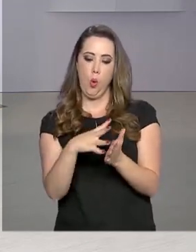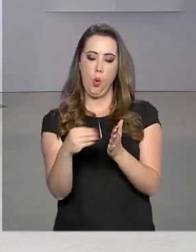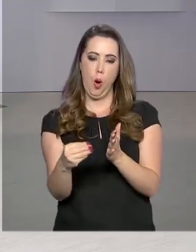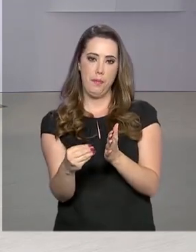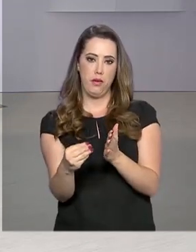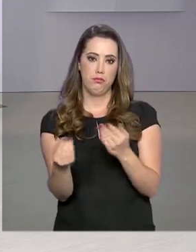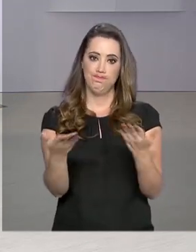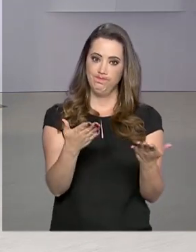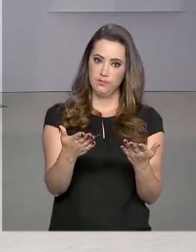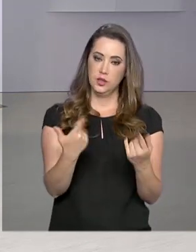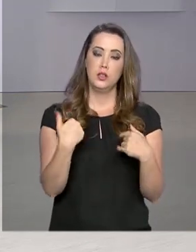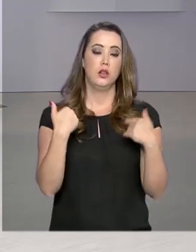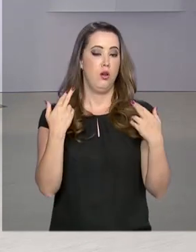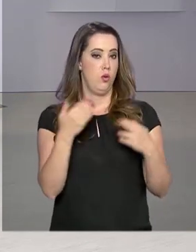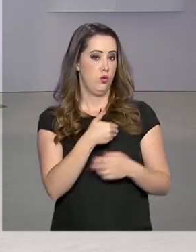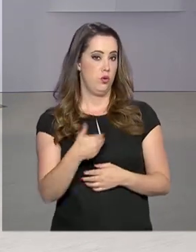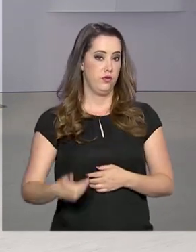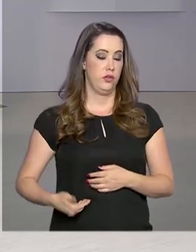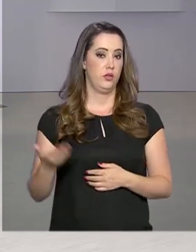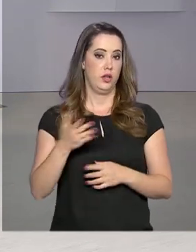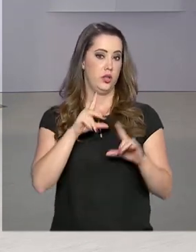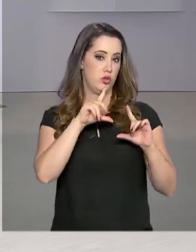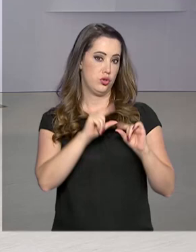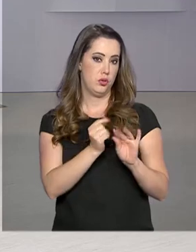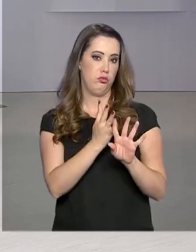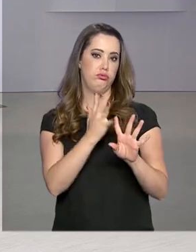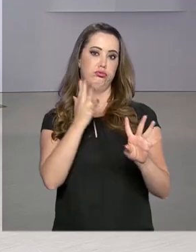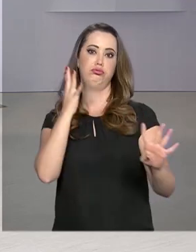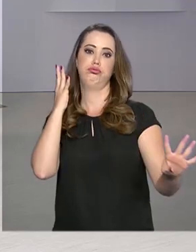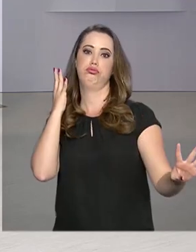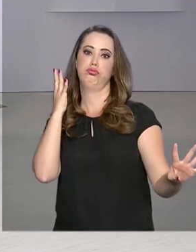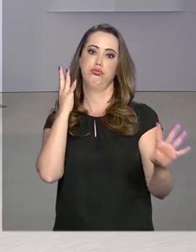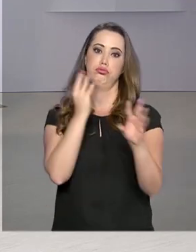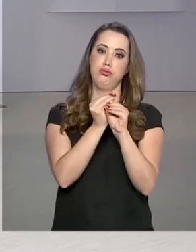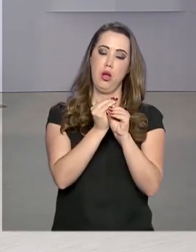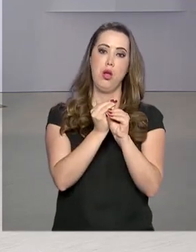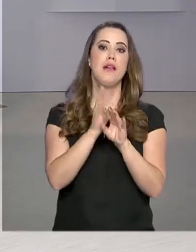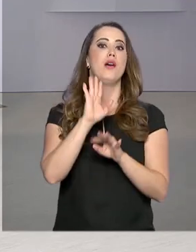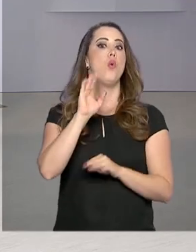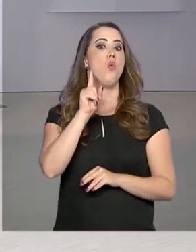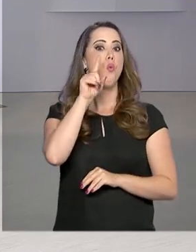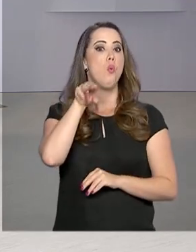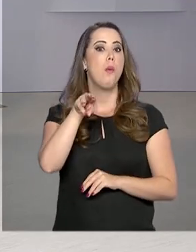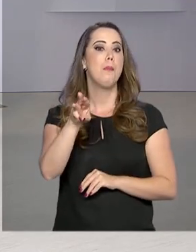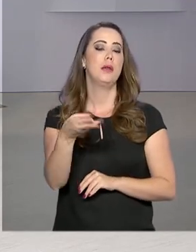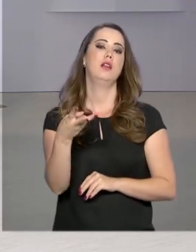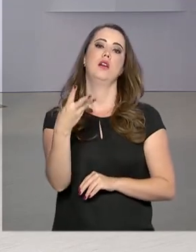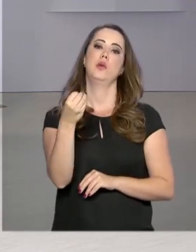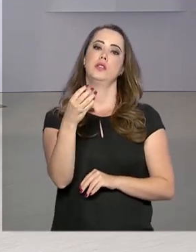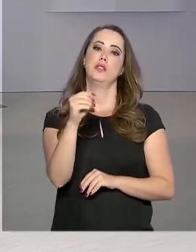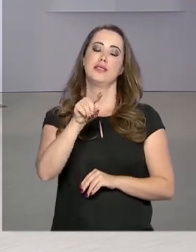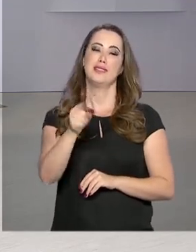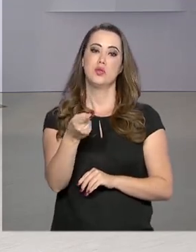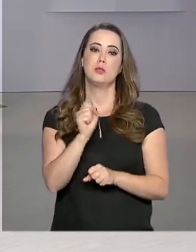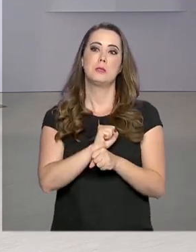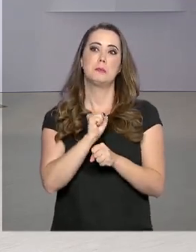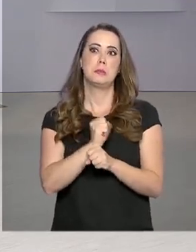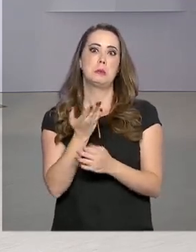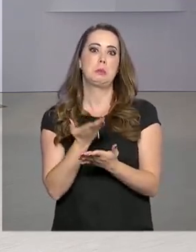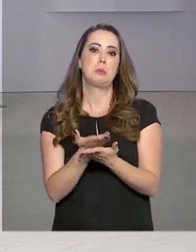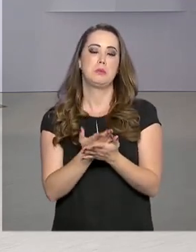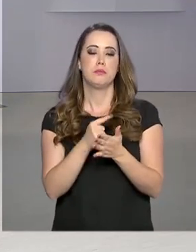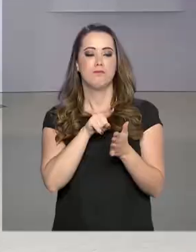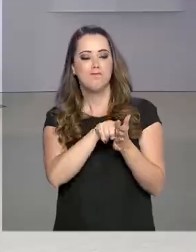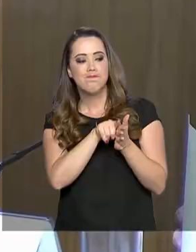O governo espera, com essas medidas, reduzir a fila dos processos, que chega a 1 milhão e 300 mil aguardando por análise.